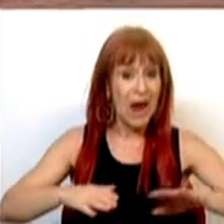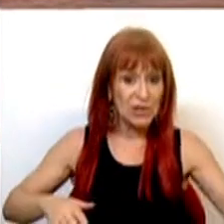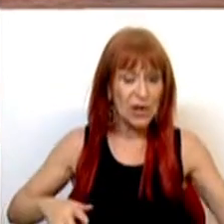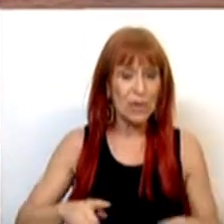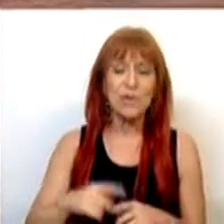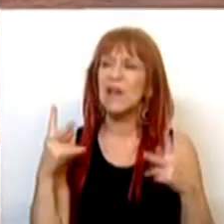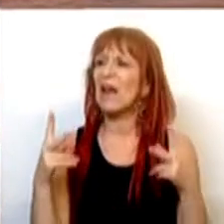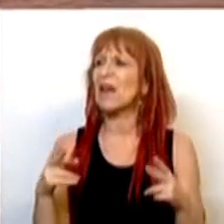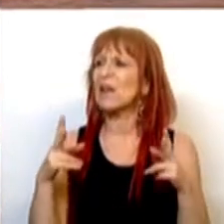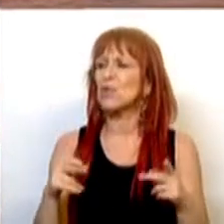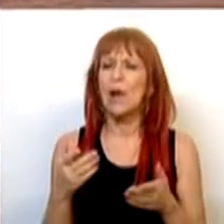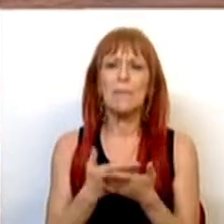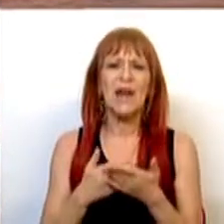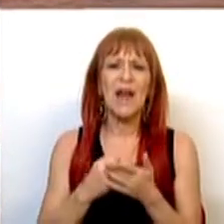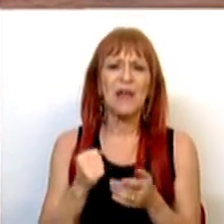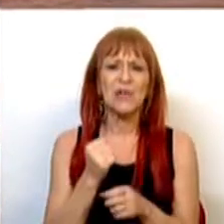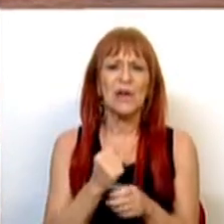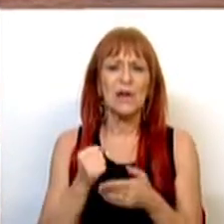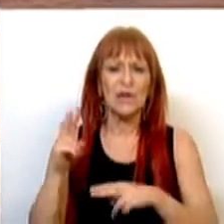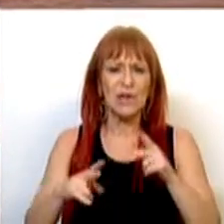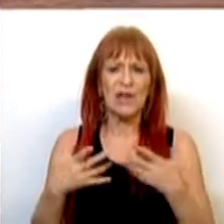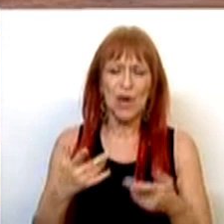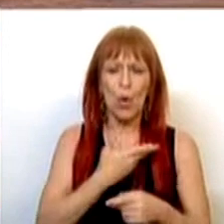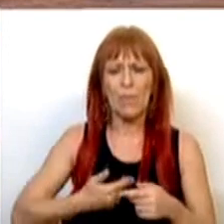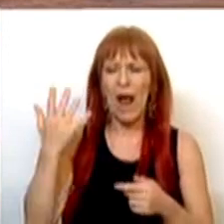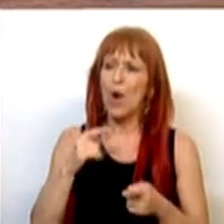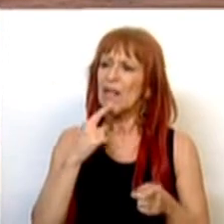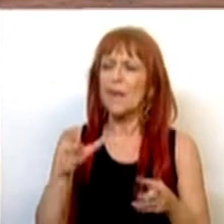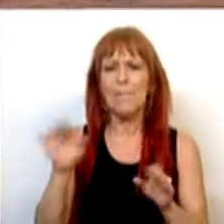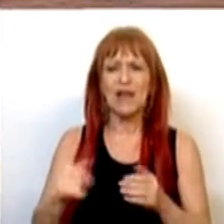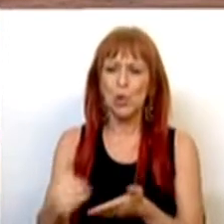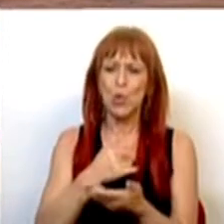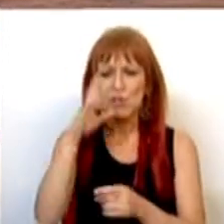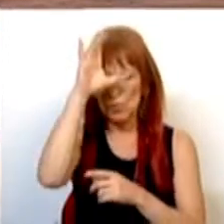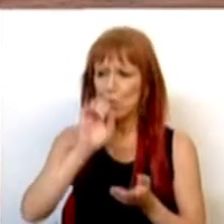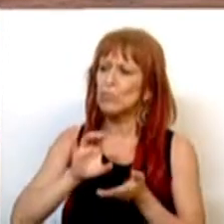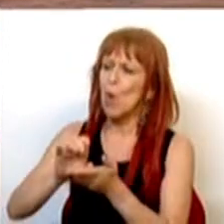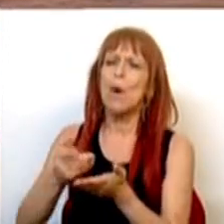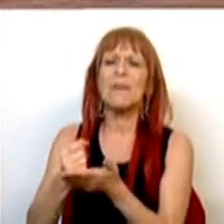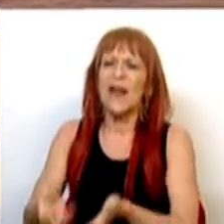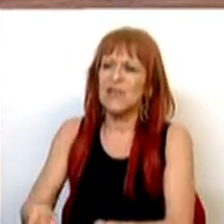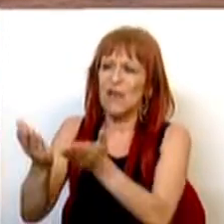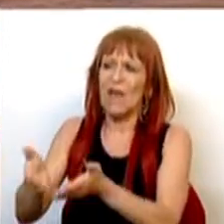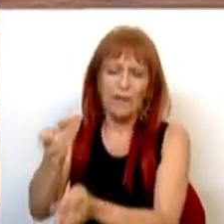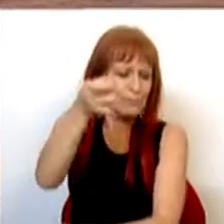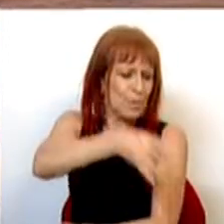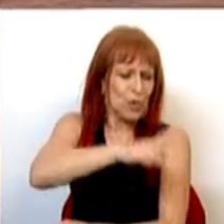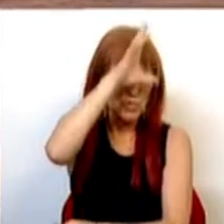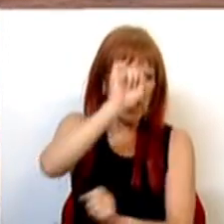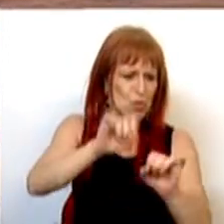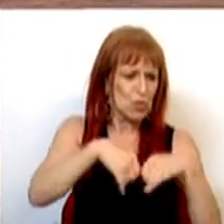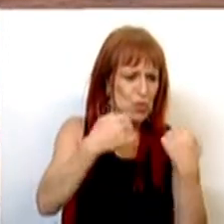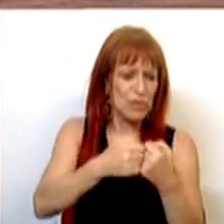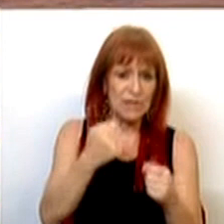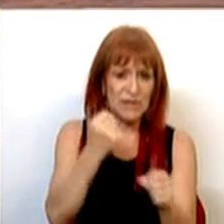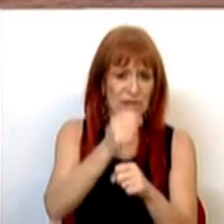criticava os mercados financeiros no passado quer agora canalizar mais recursos públicos para esses mercados em detrimento do Estado Social,